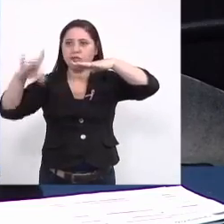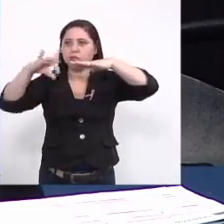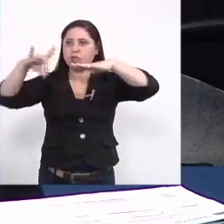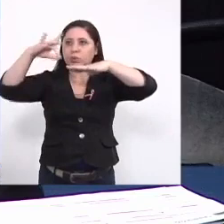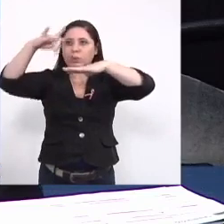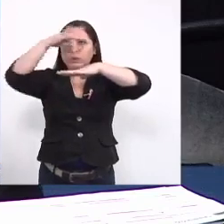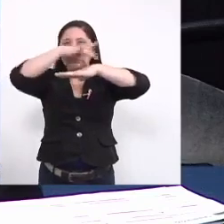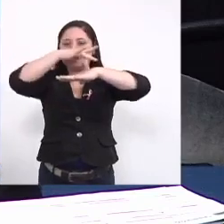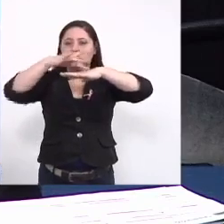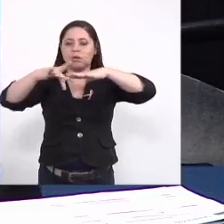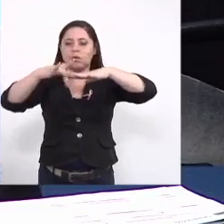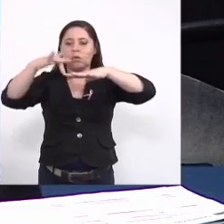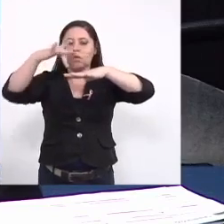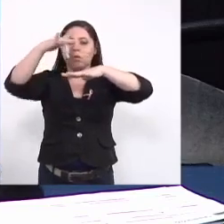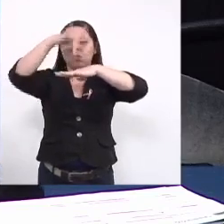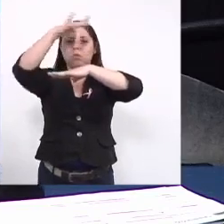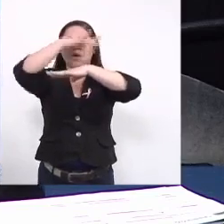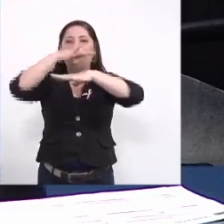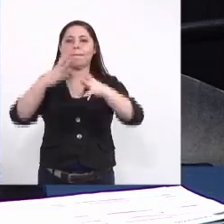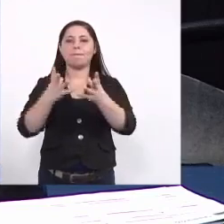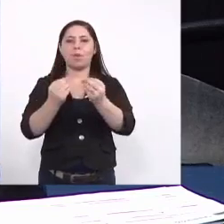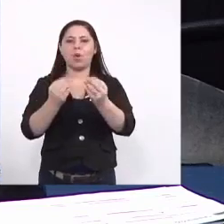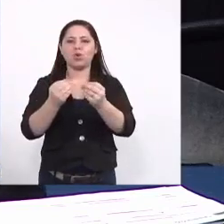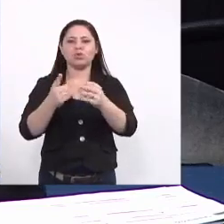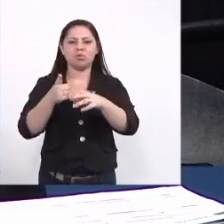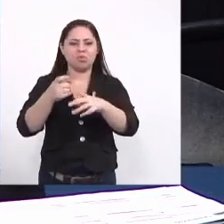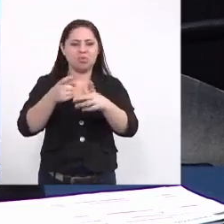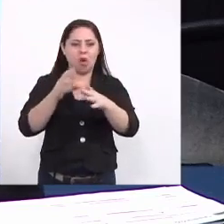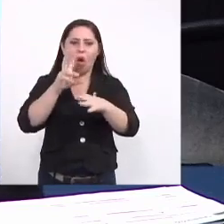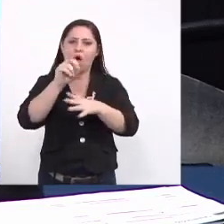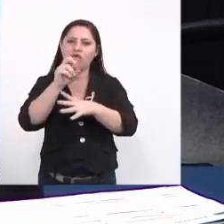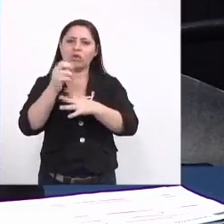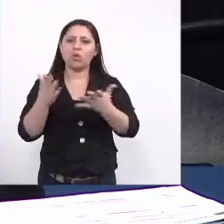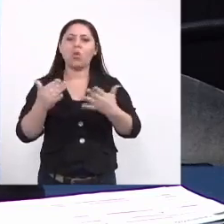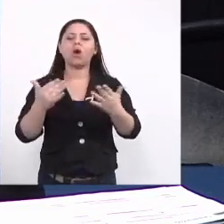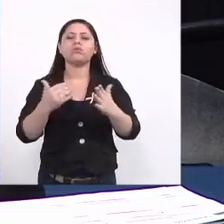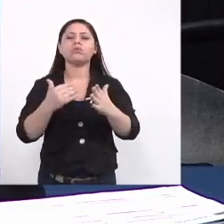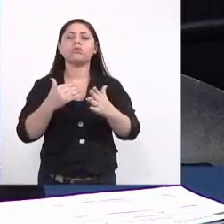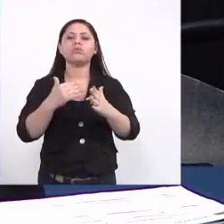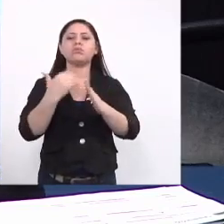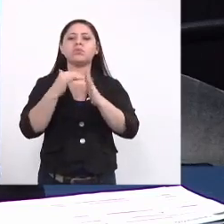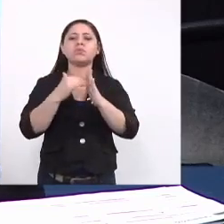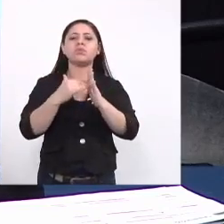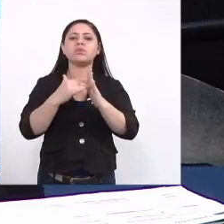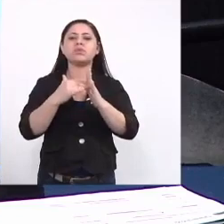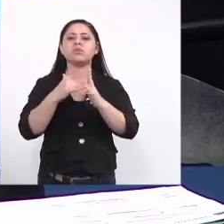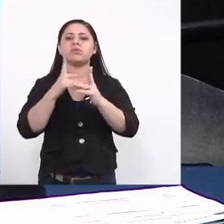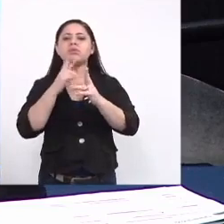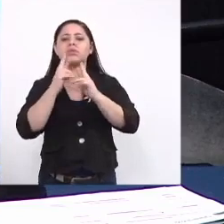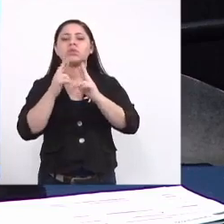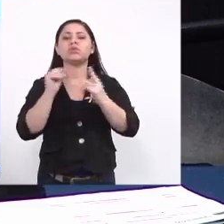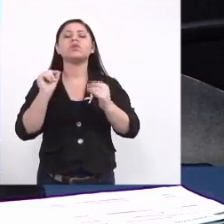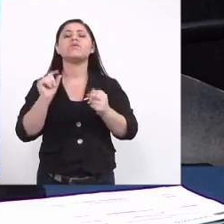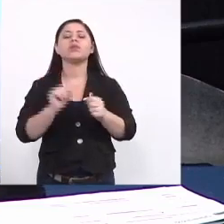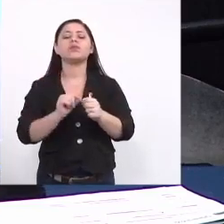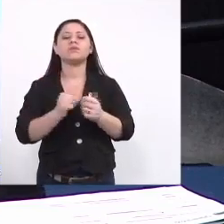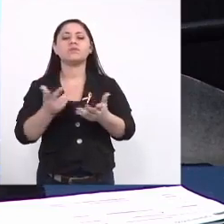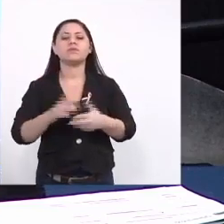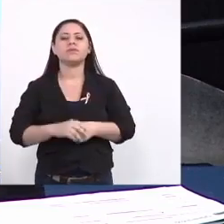grande criador de mosquitos quais foram os encaminhamentos foi marcado